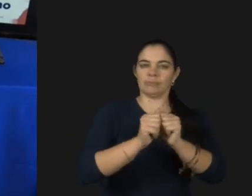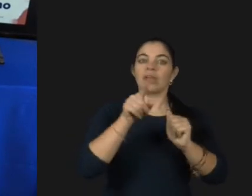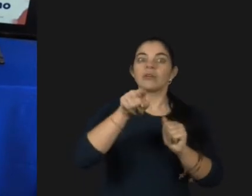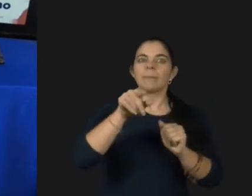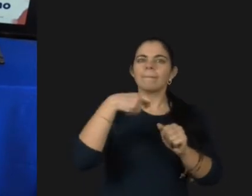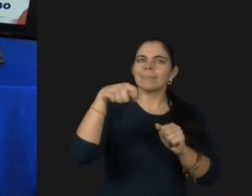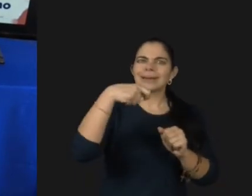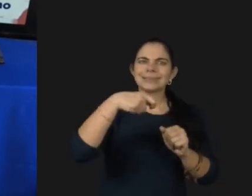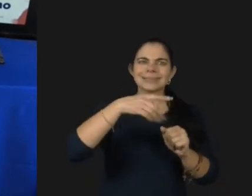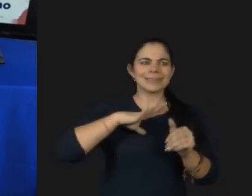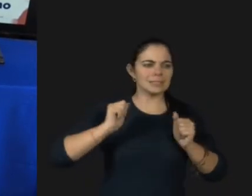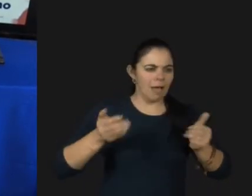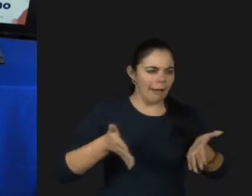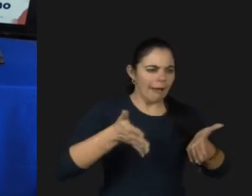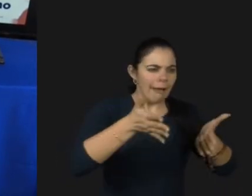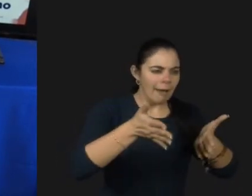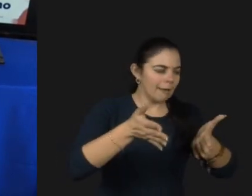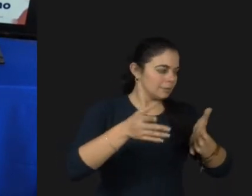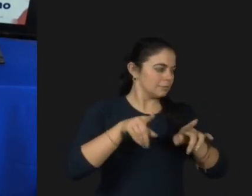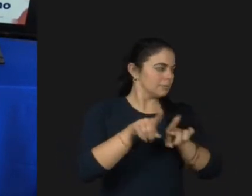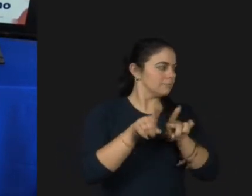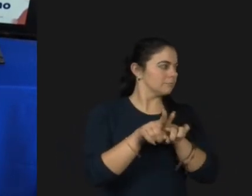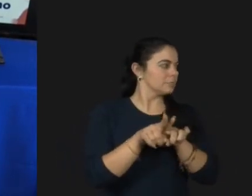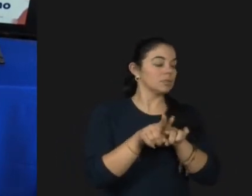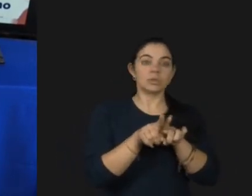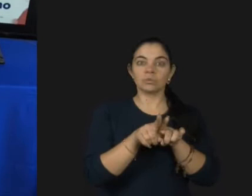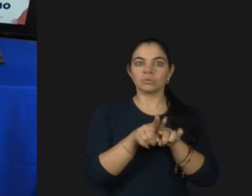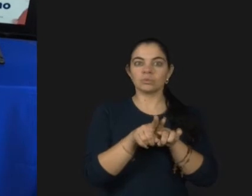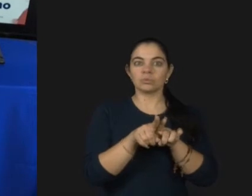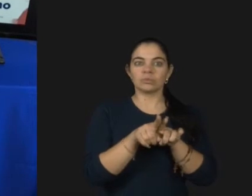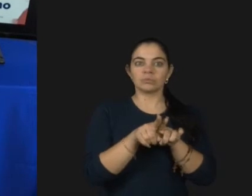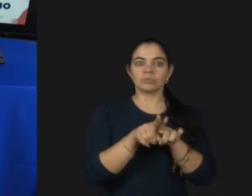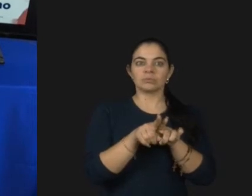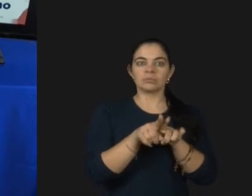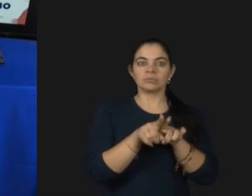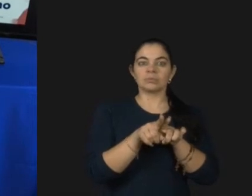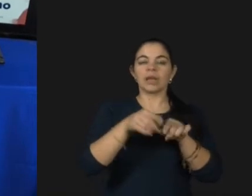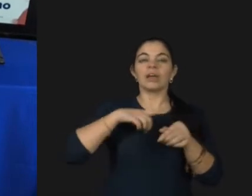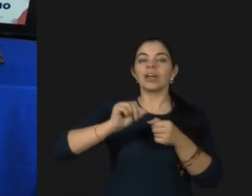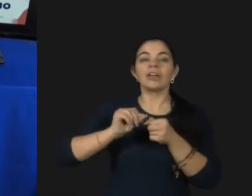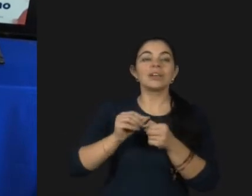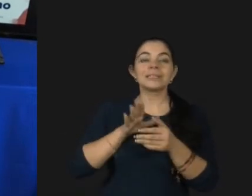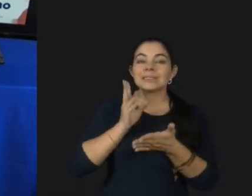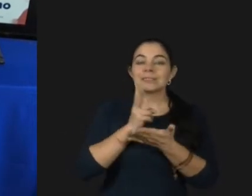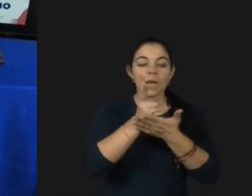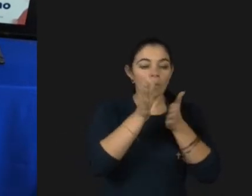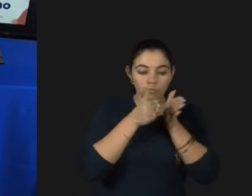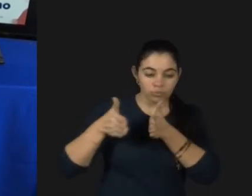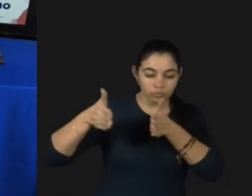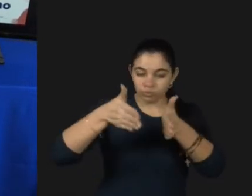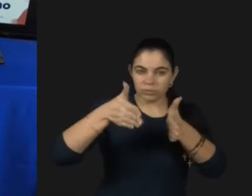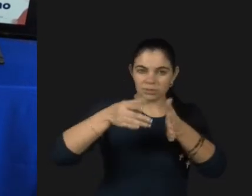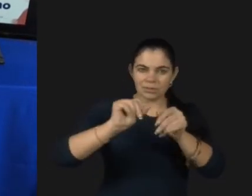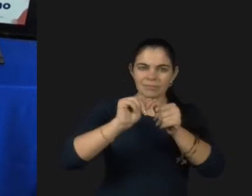precisam depositar as centelhas de agarrar as redes do teu próprio destino, se é para a